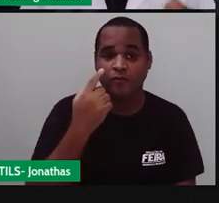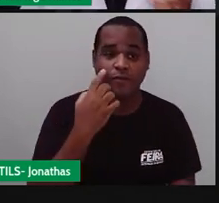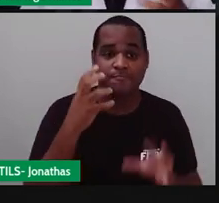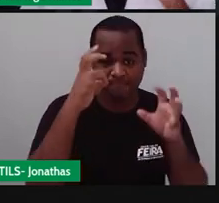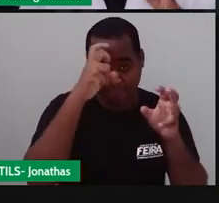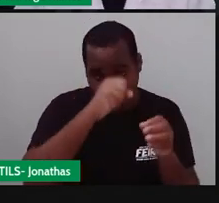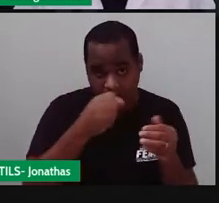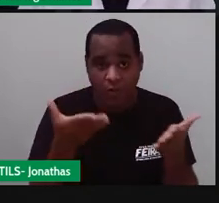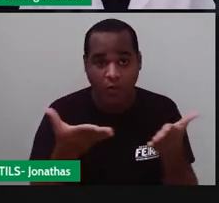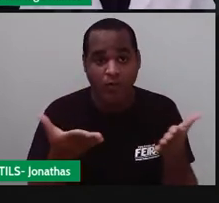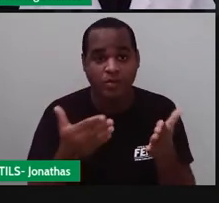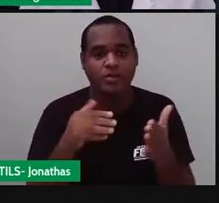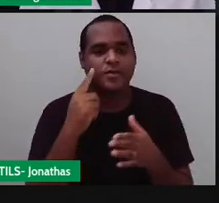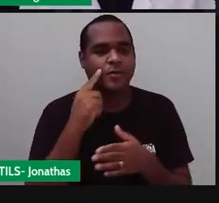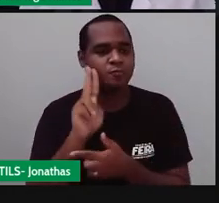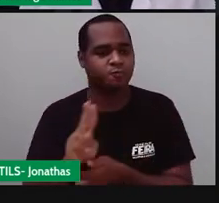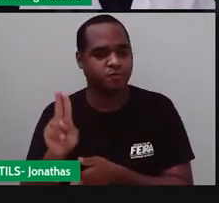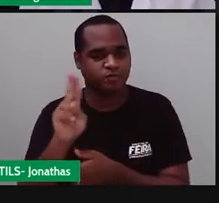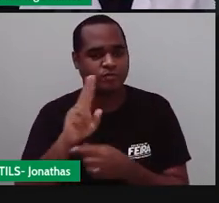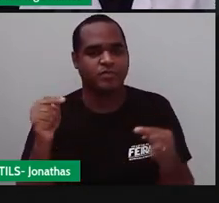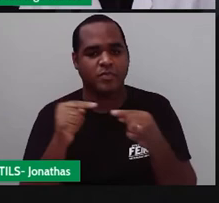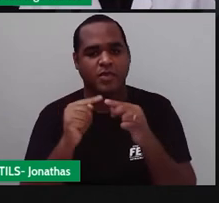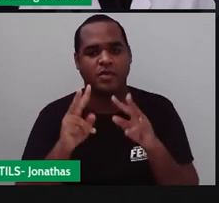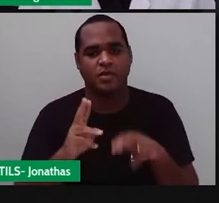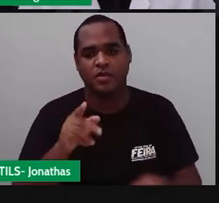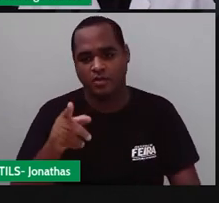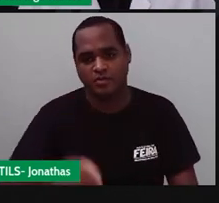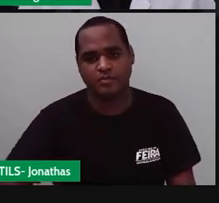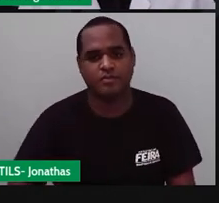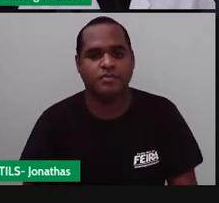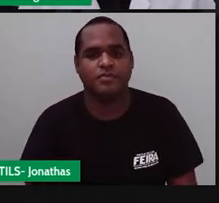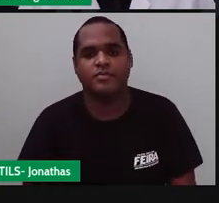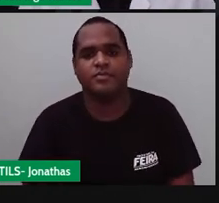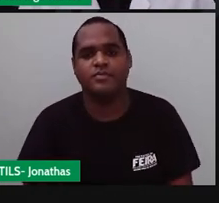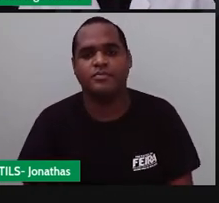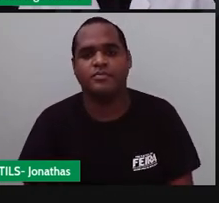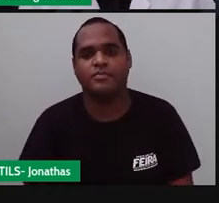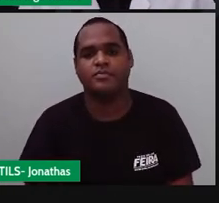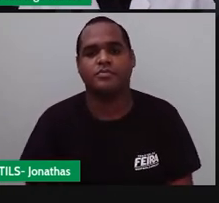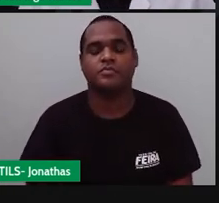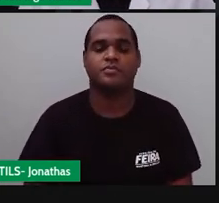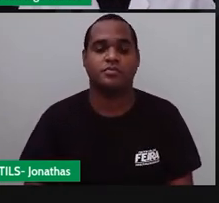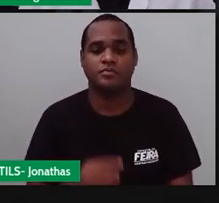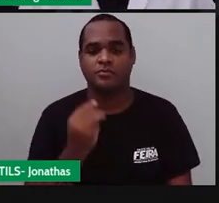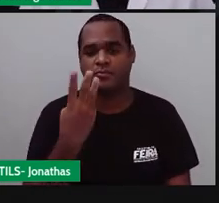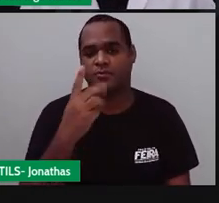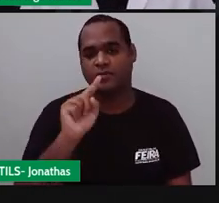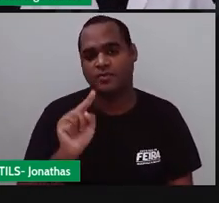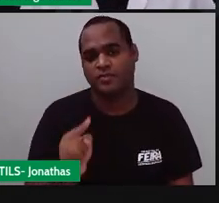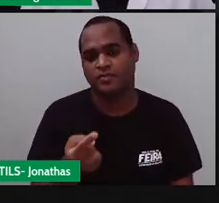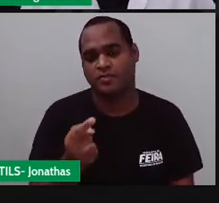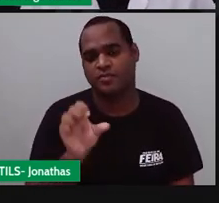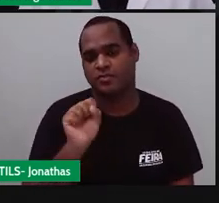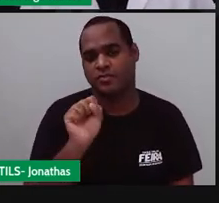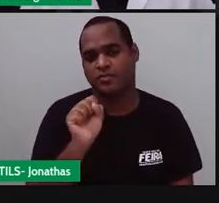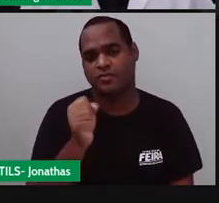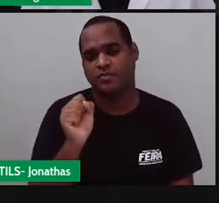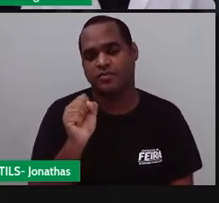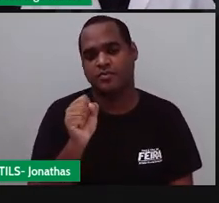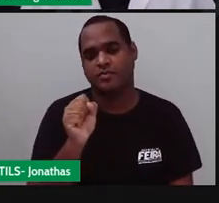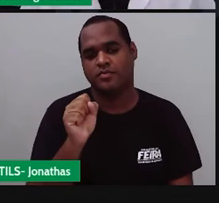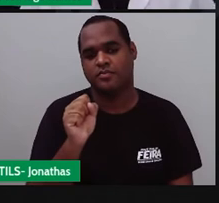aprendeu agora e usar aqui ó quer ver só quantos algarismos tem depois da vírgula aqui no três vírgula oito